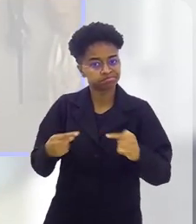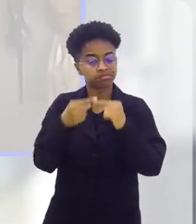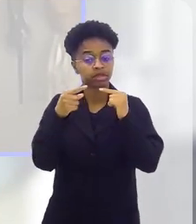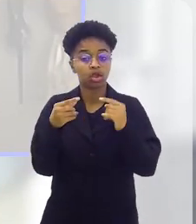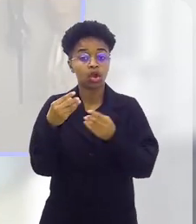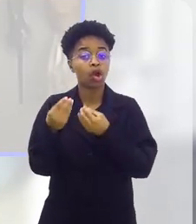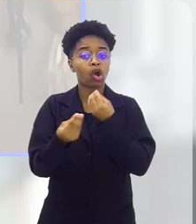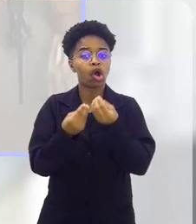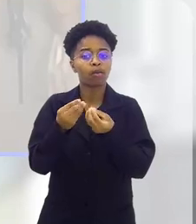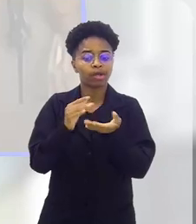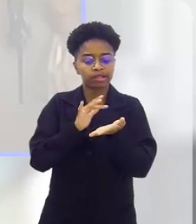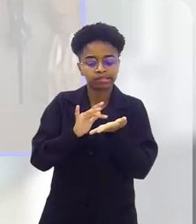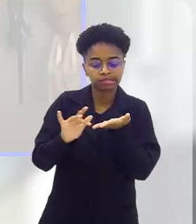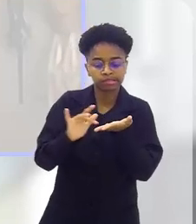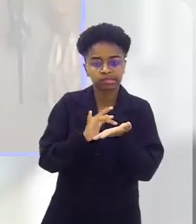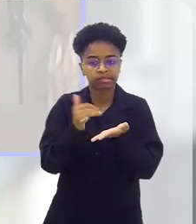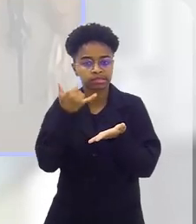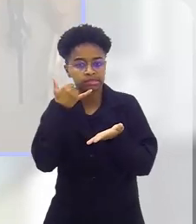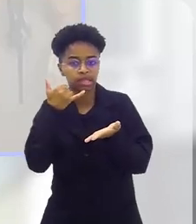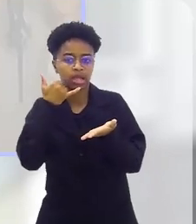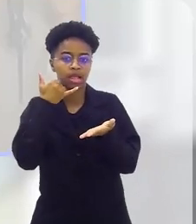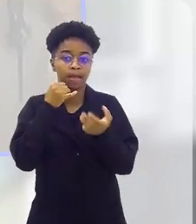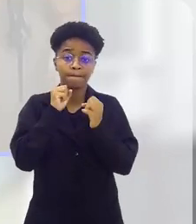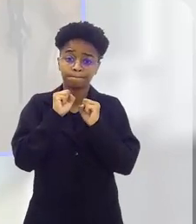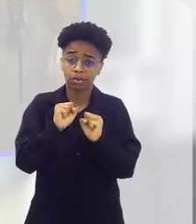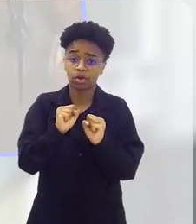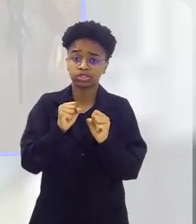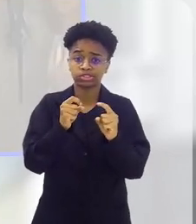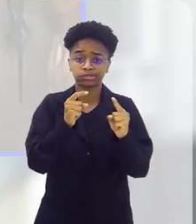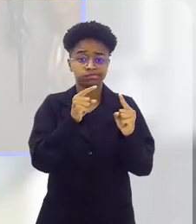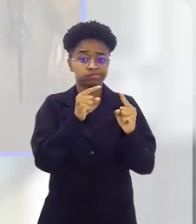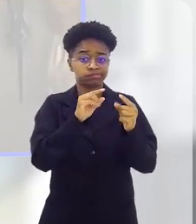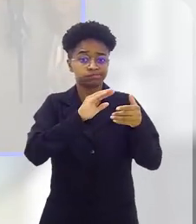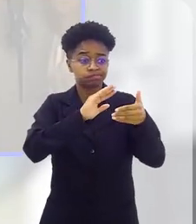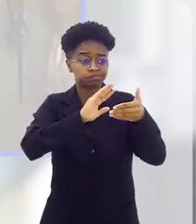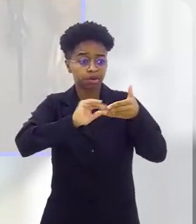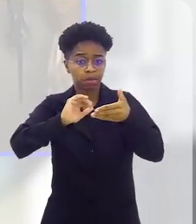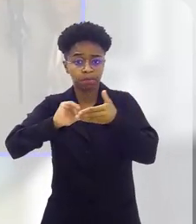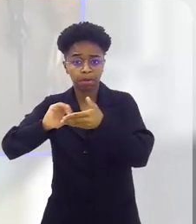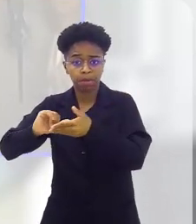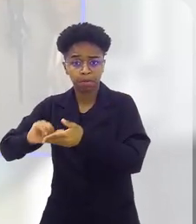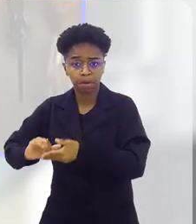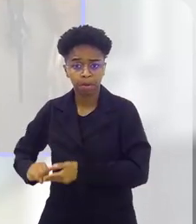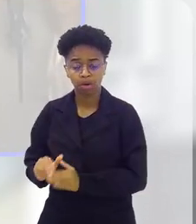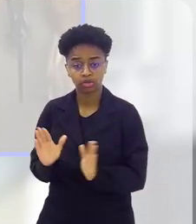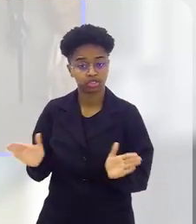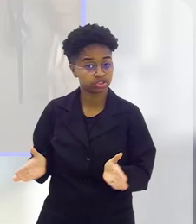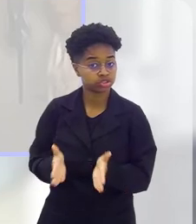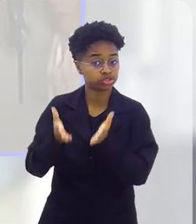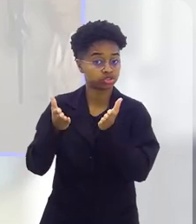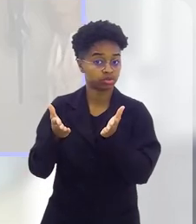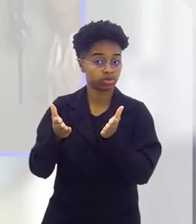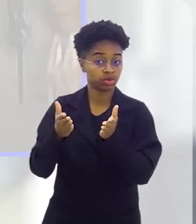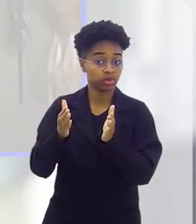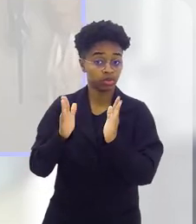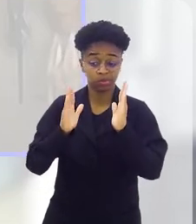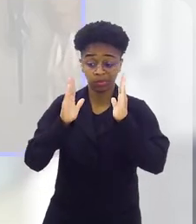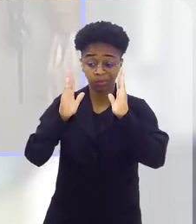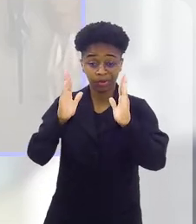o quanto a tela pode privar todos esses estímulos num momento